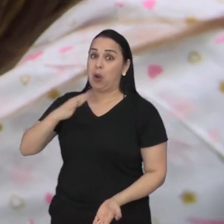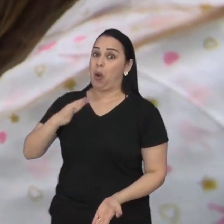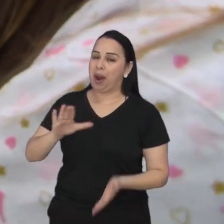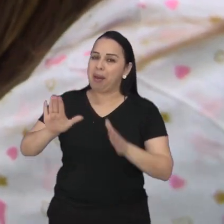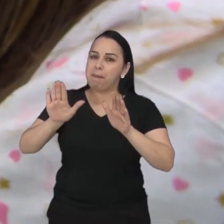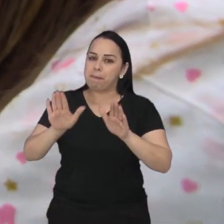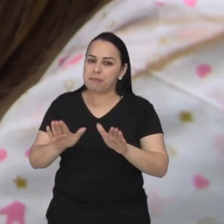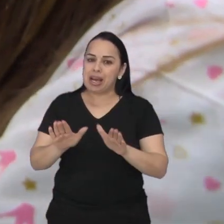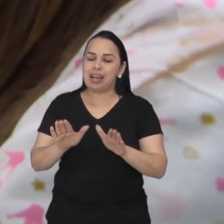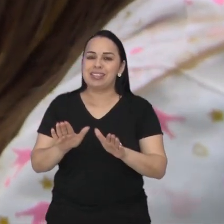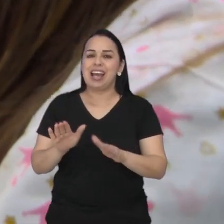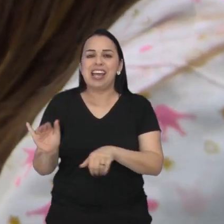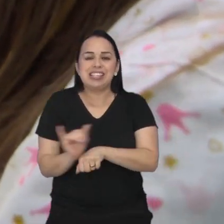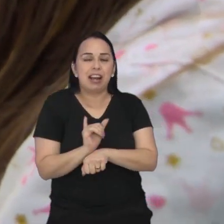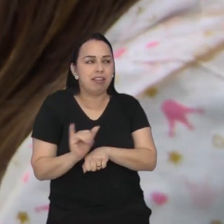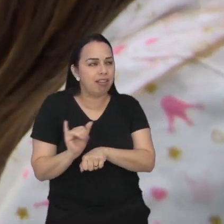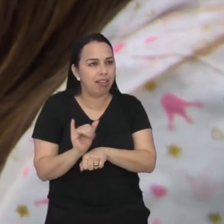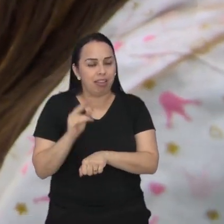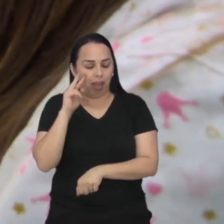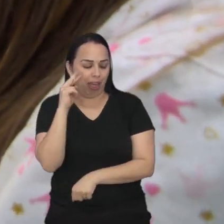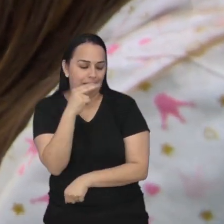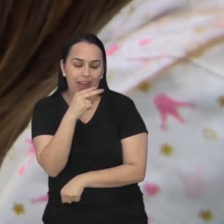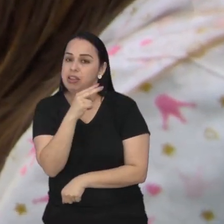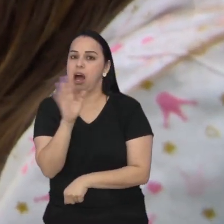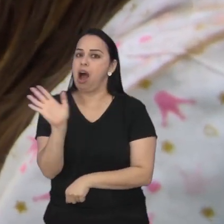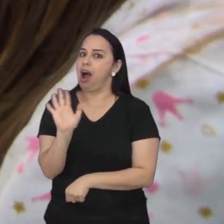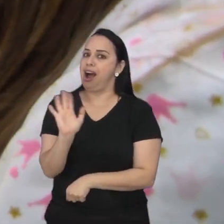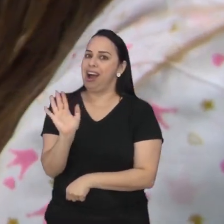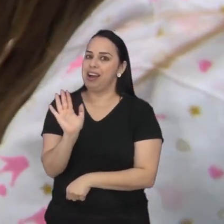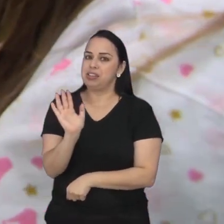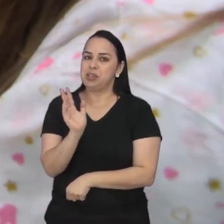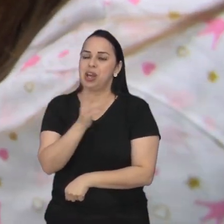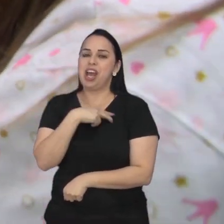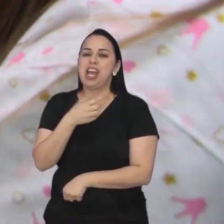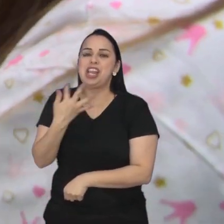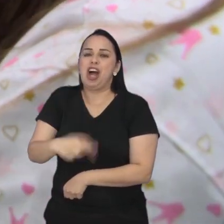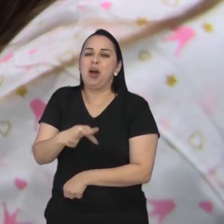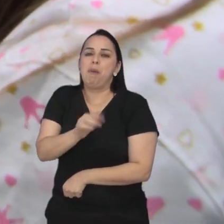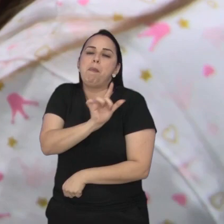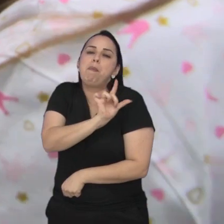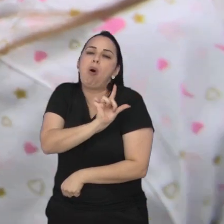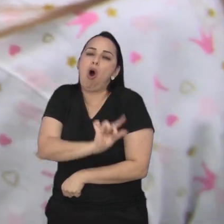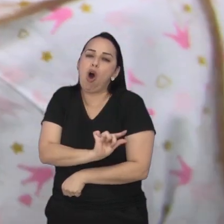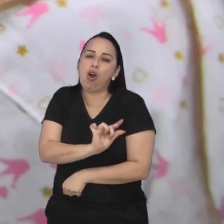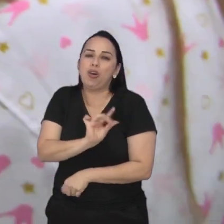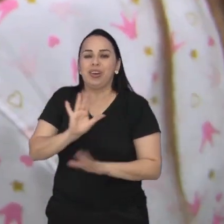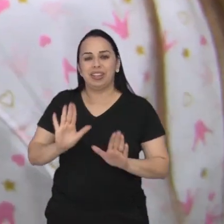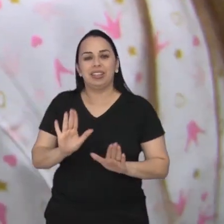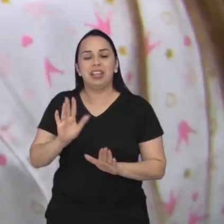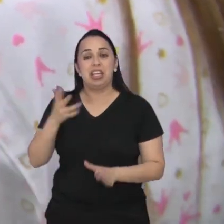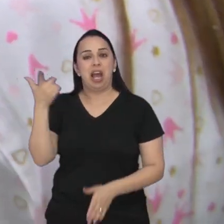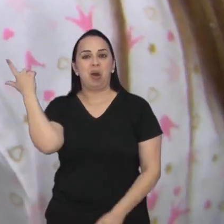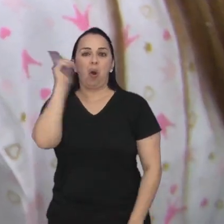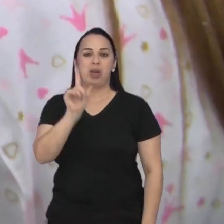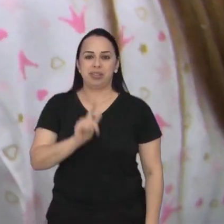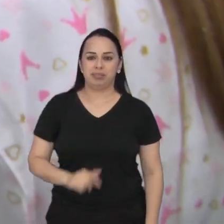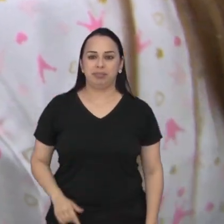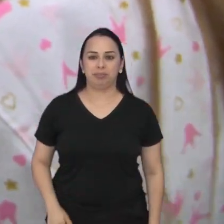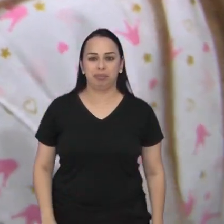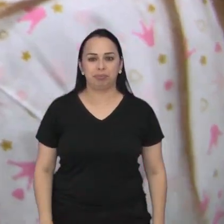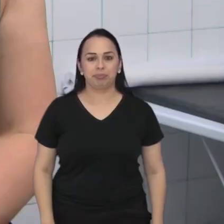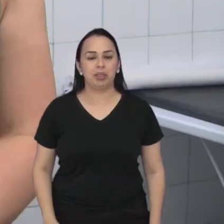corajosa mas adotou a técnica de não olhar para agulha para doer menos é claro e pelo visto